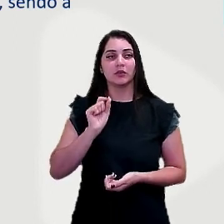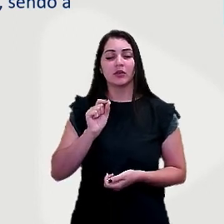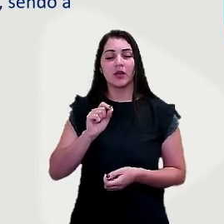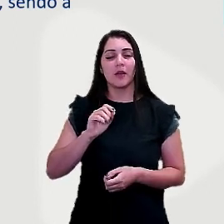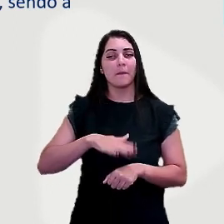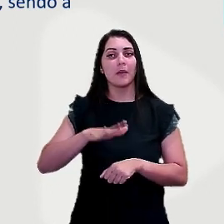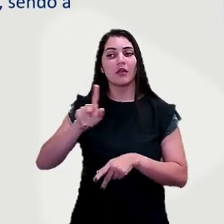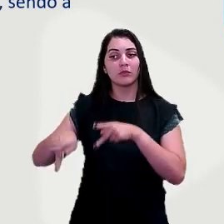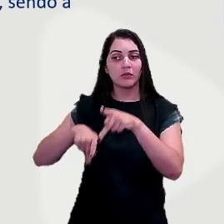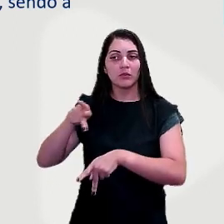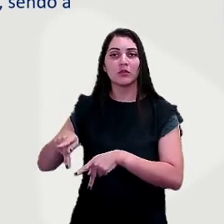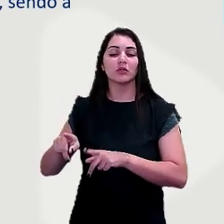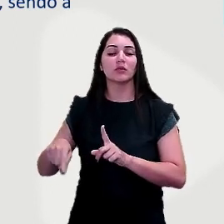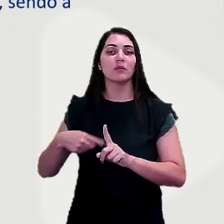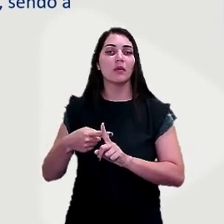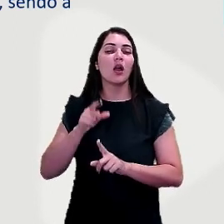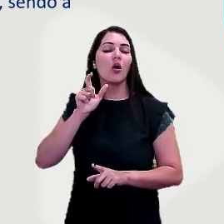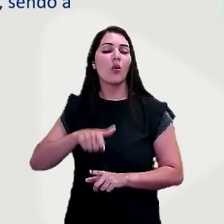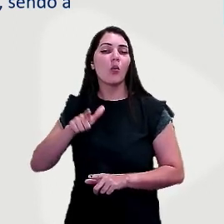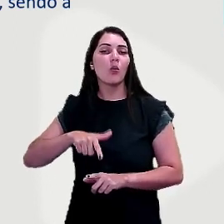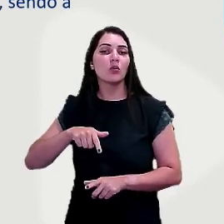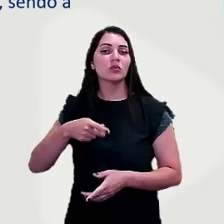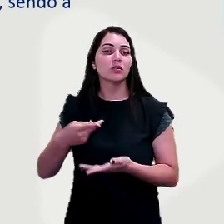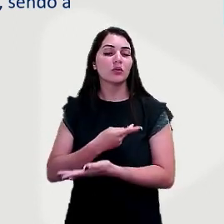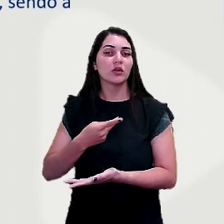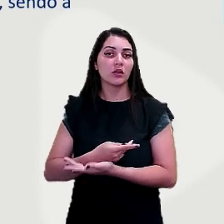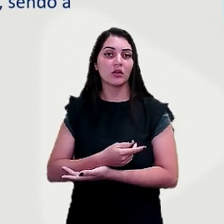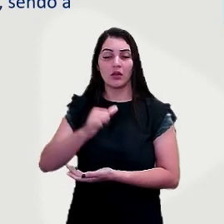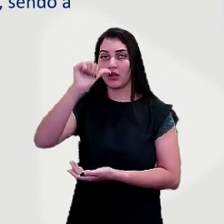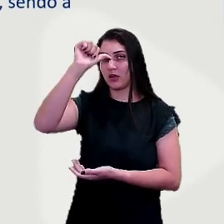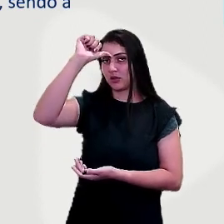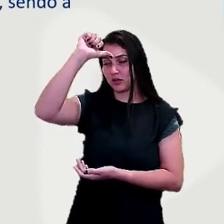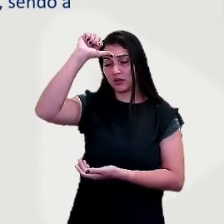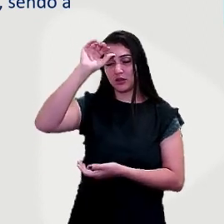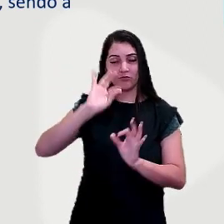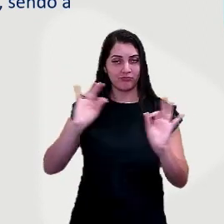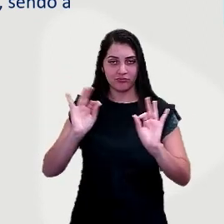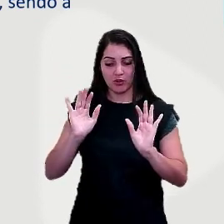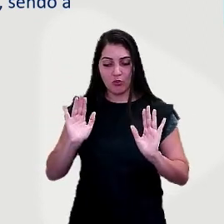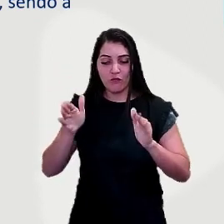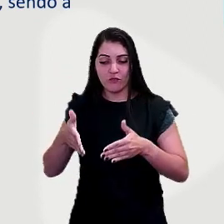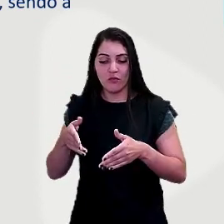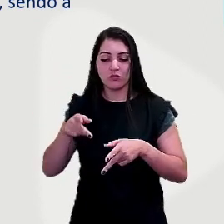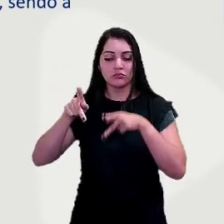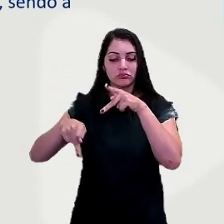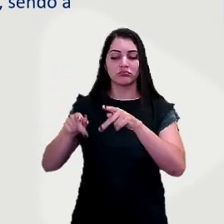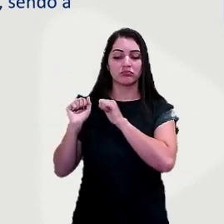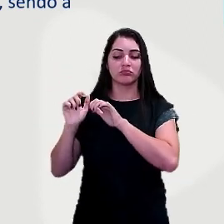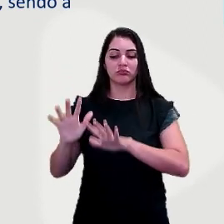mais populoso, de fato. Mas onde é que está o erro? É que a Índia não é o país de maior concentração populacional do mundo, certo?